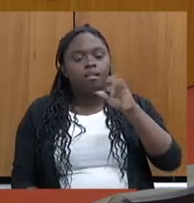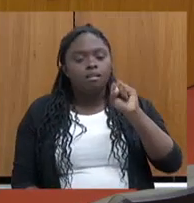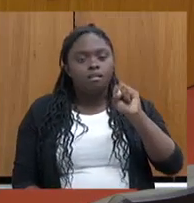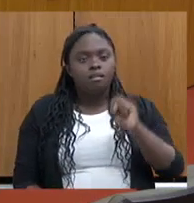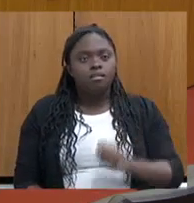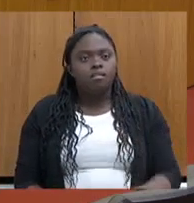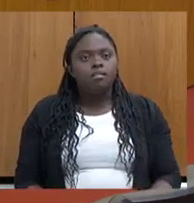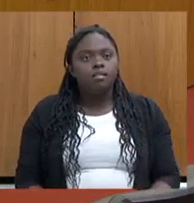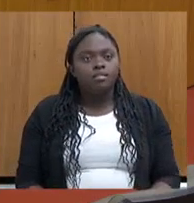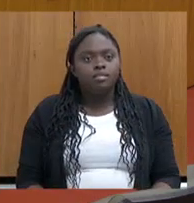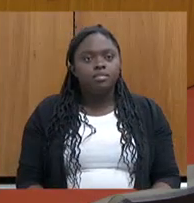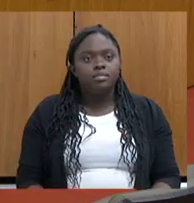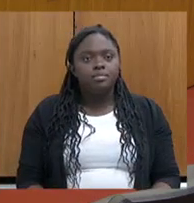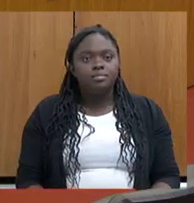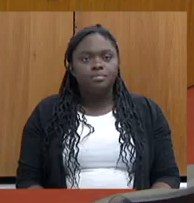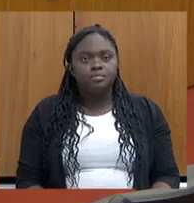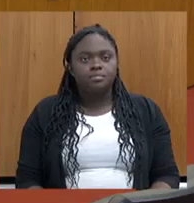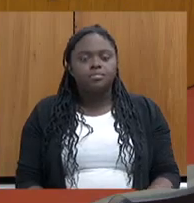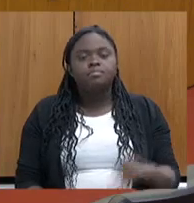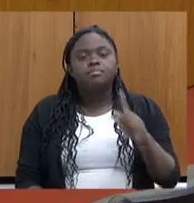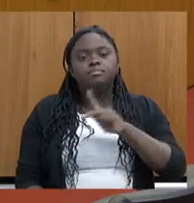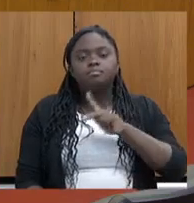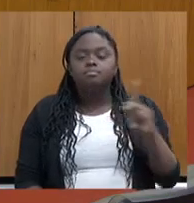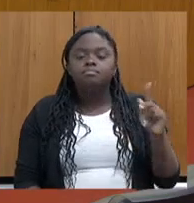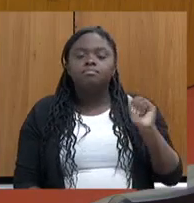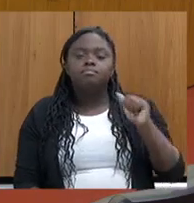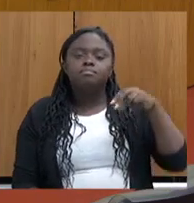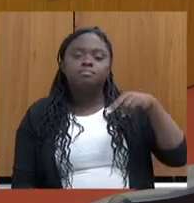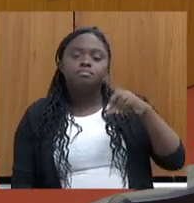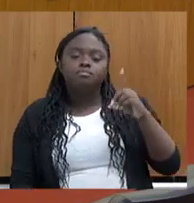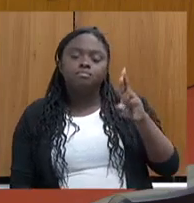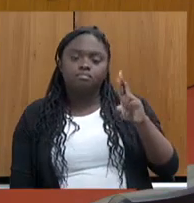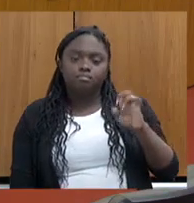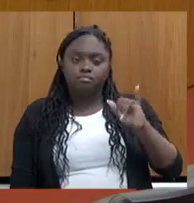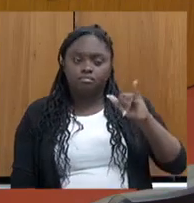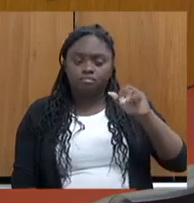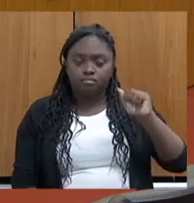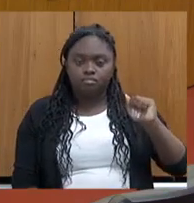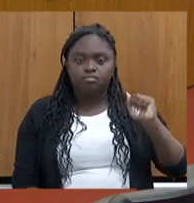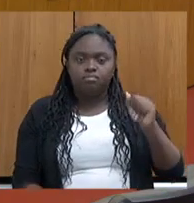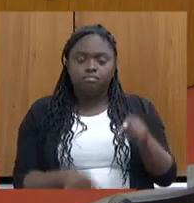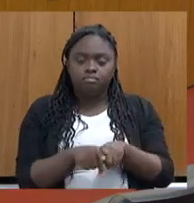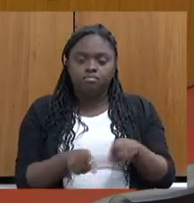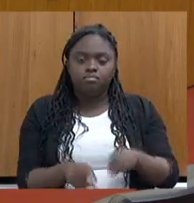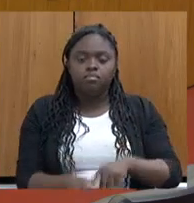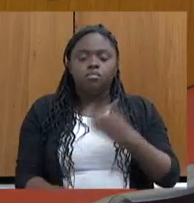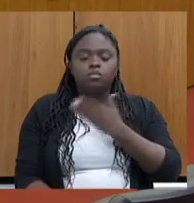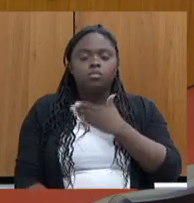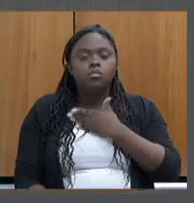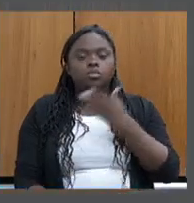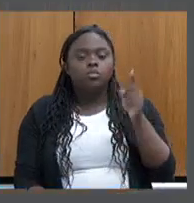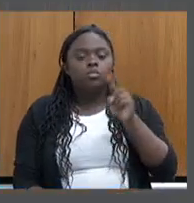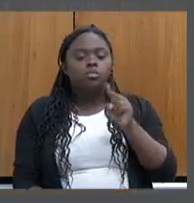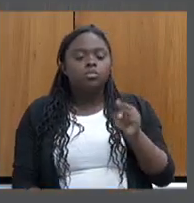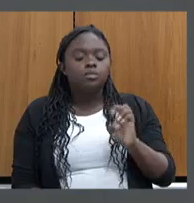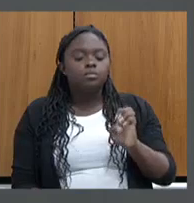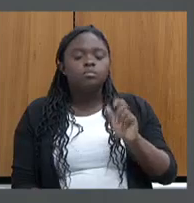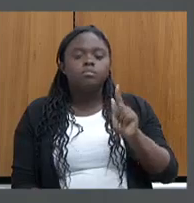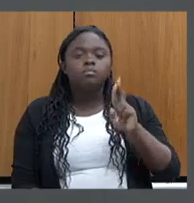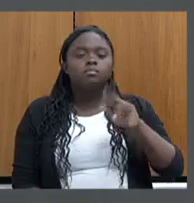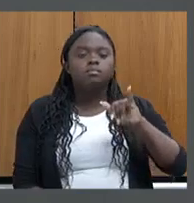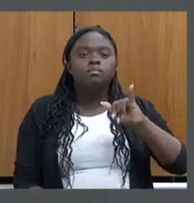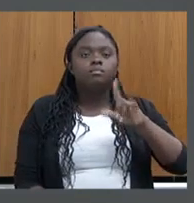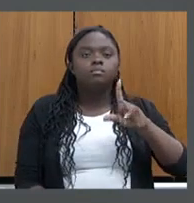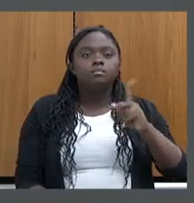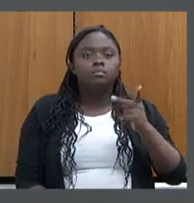Presidente Andréia, da mesma forma, cumprimentar o Celinho e o nosso amigo Zé Guilherme. E sempre boas